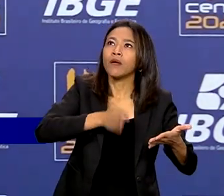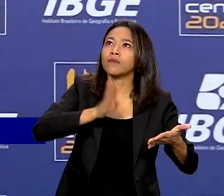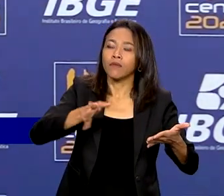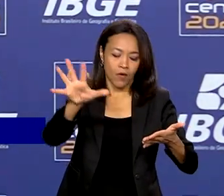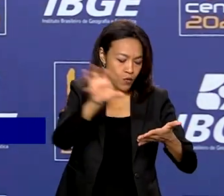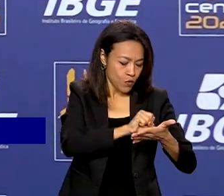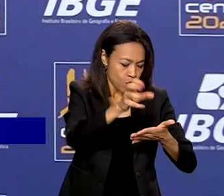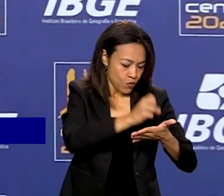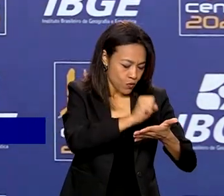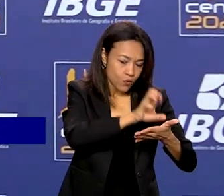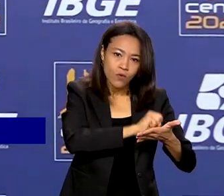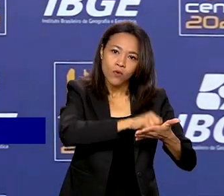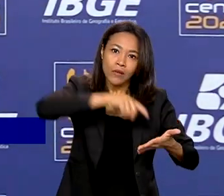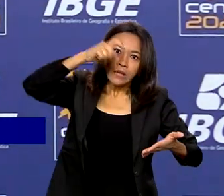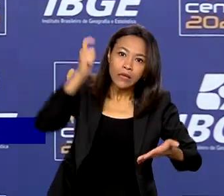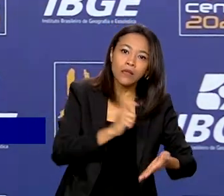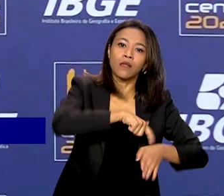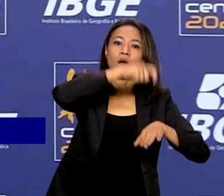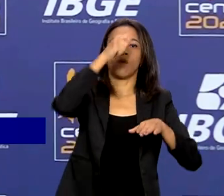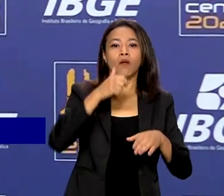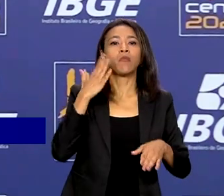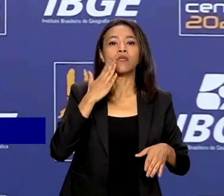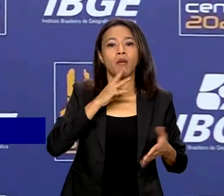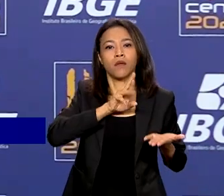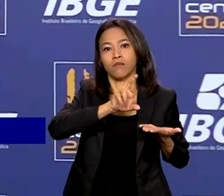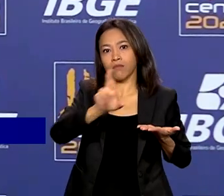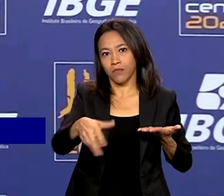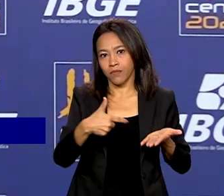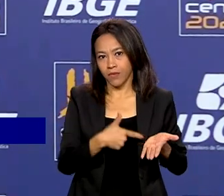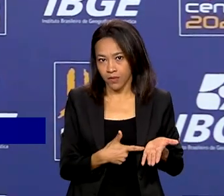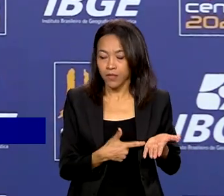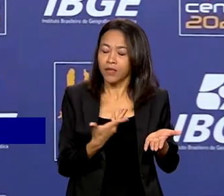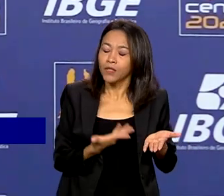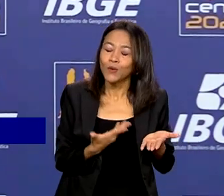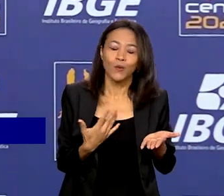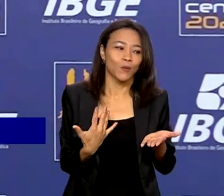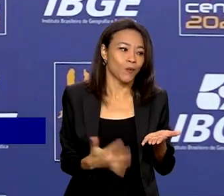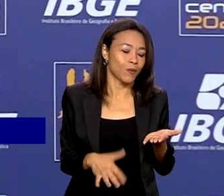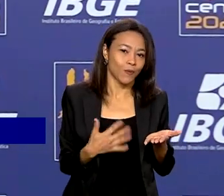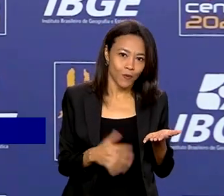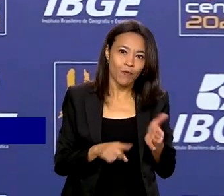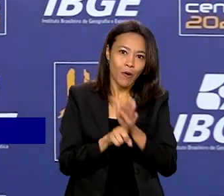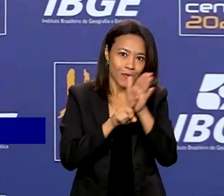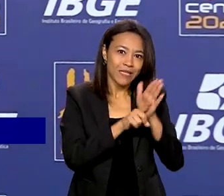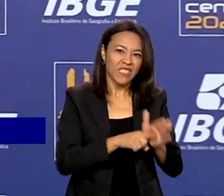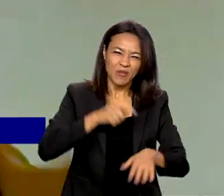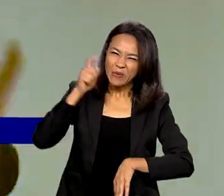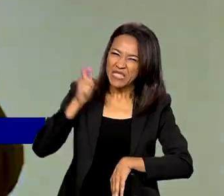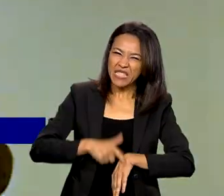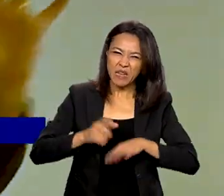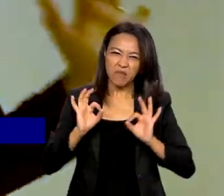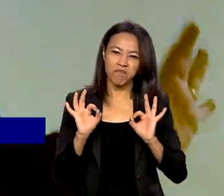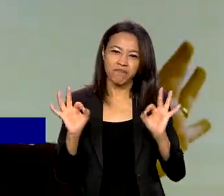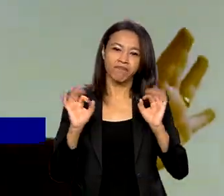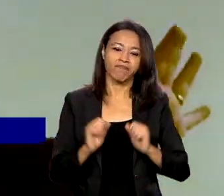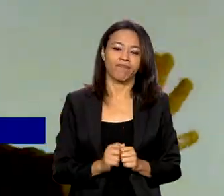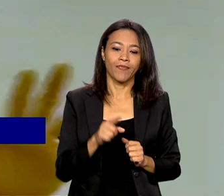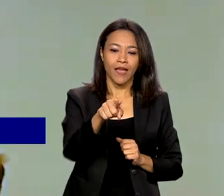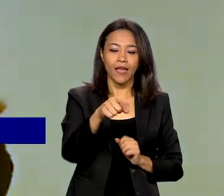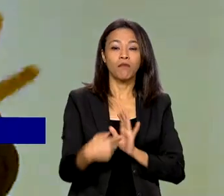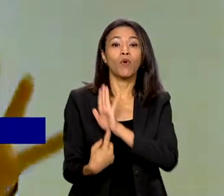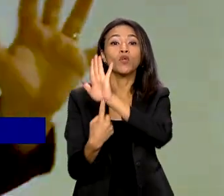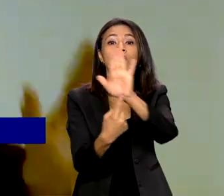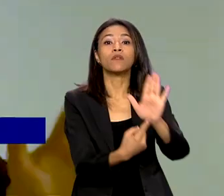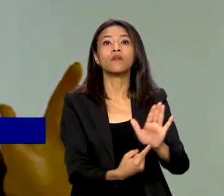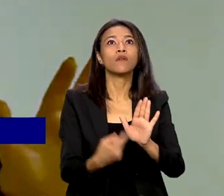acompanhar em tempo real. É importante ressaltar, esse foi um censo feito em tempo real. Esse é o raio-x,